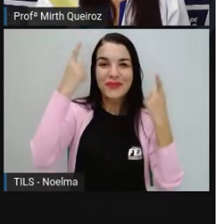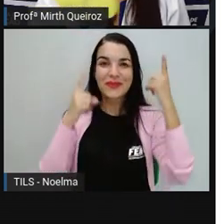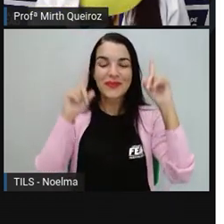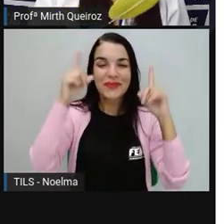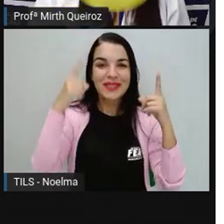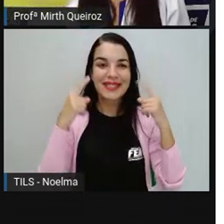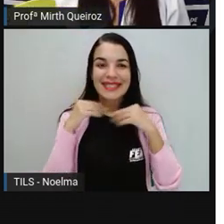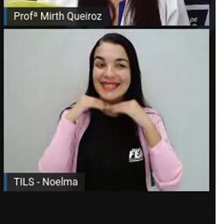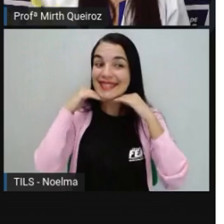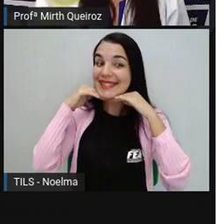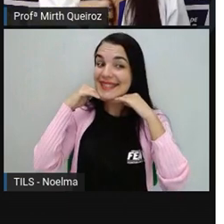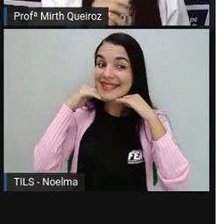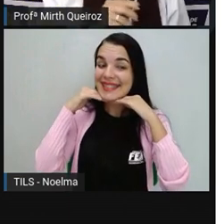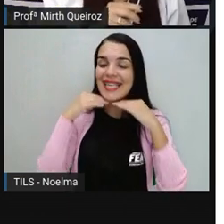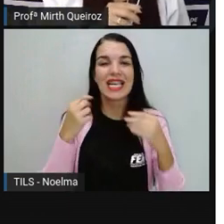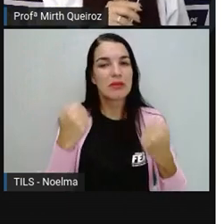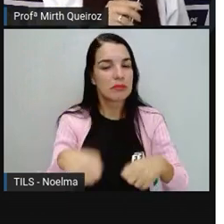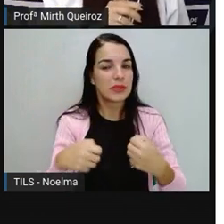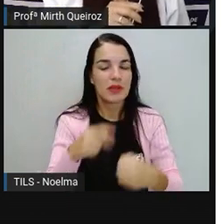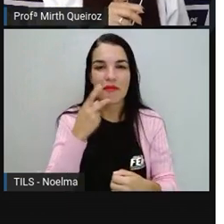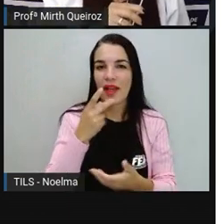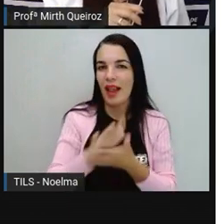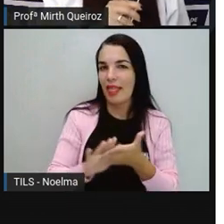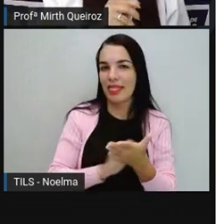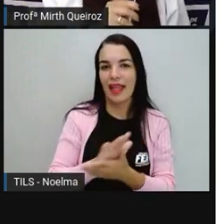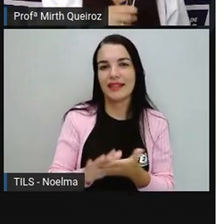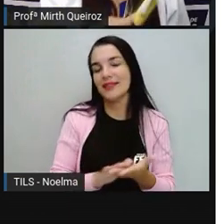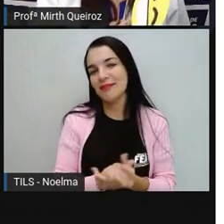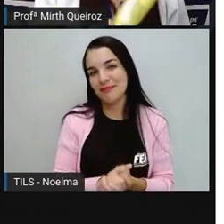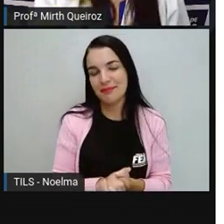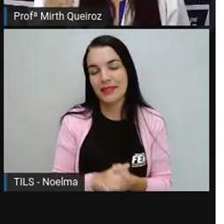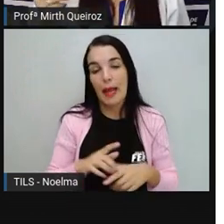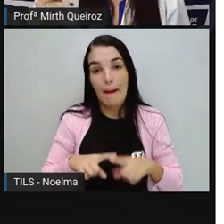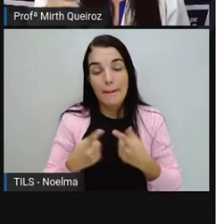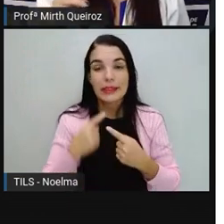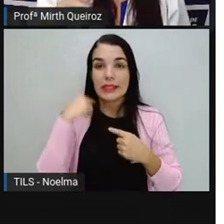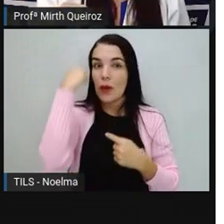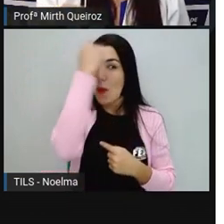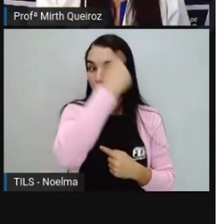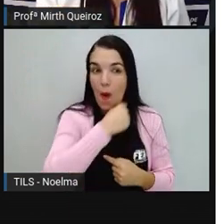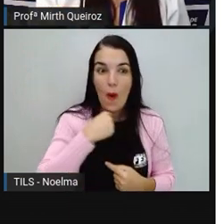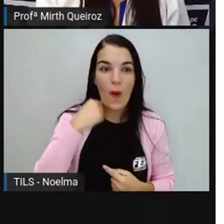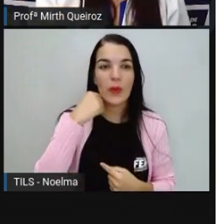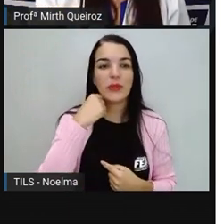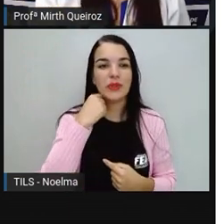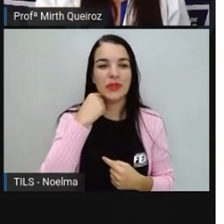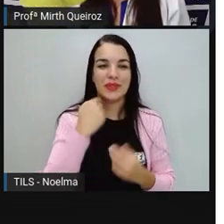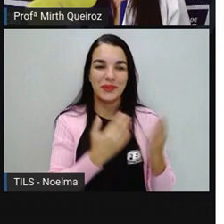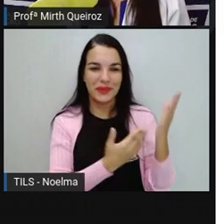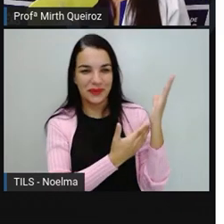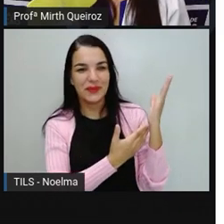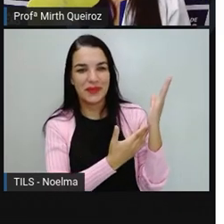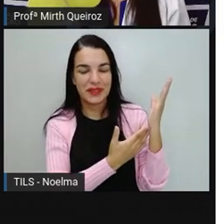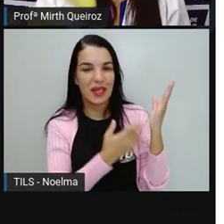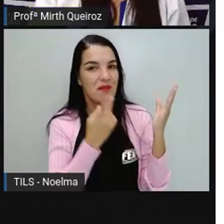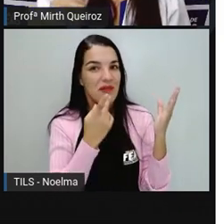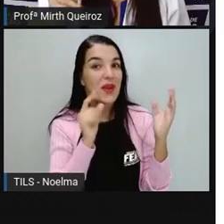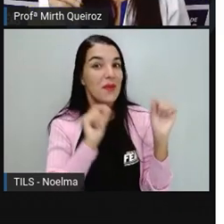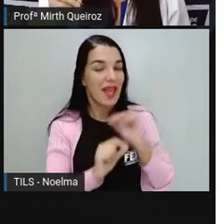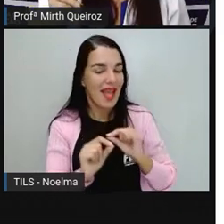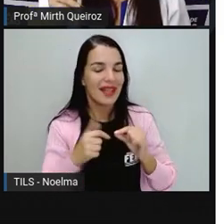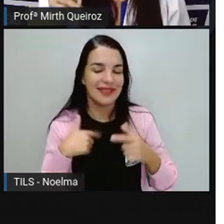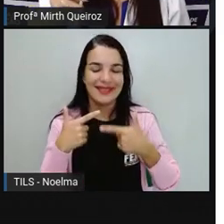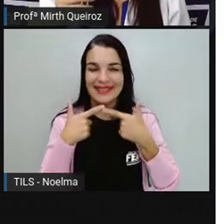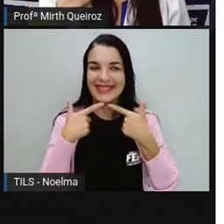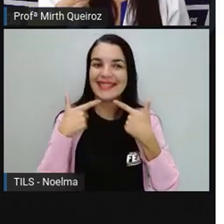precisou eu falar nada. Mas a expressão facial aqui, nesse caso, a imagem já diz tudo, né?